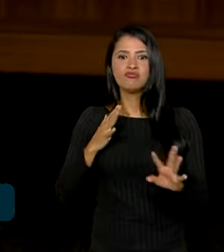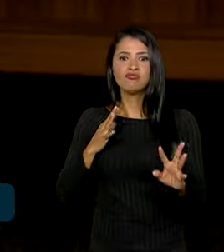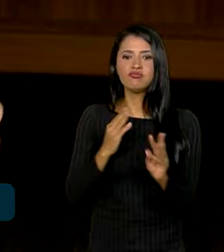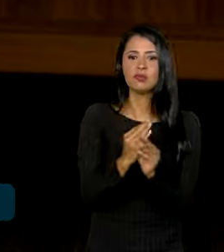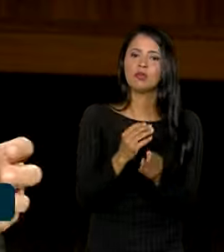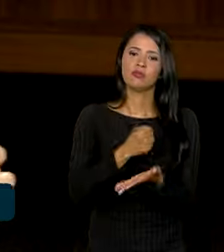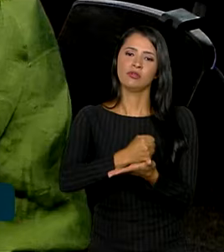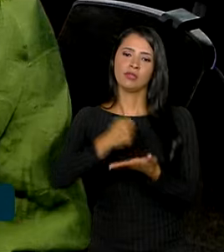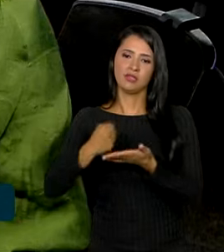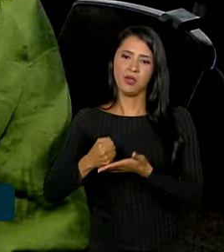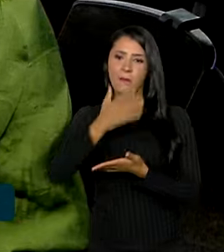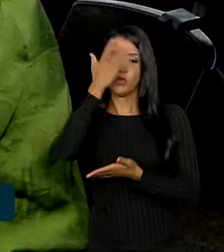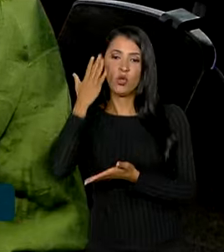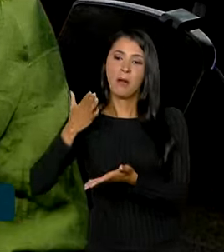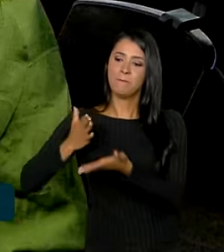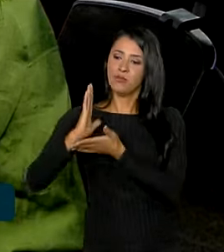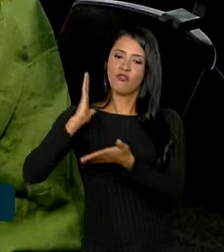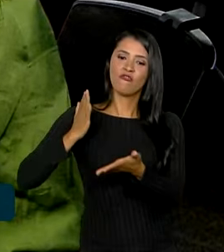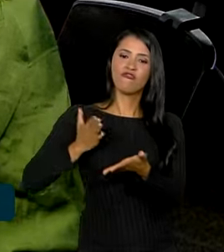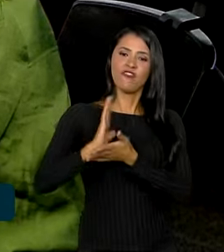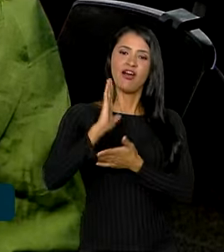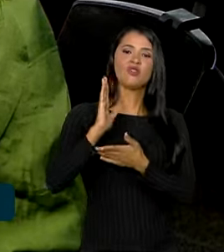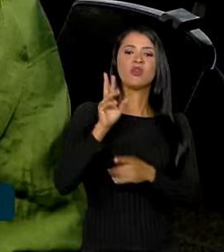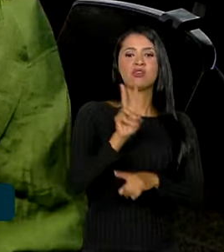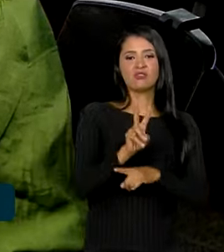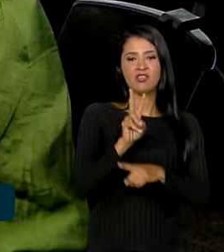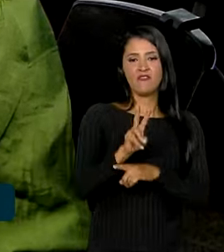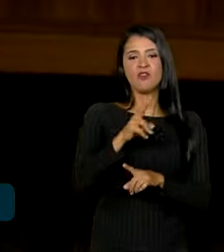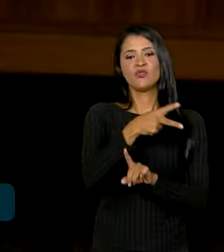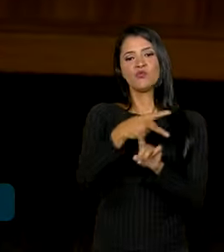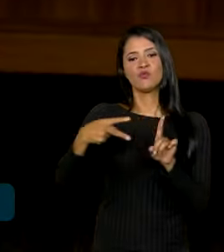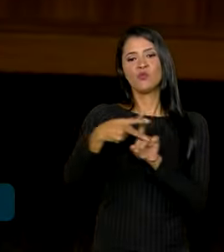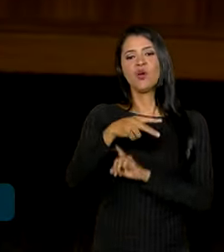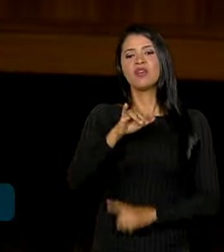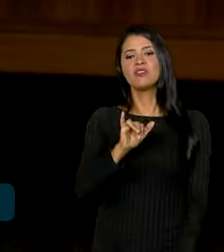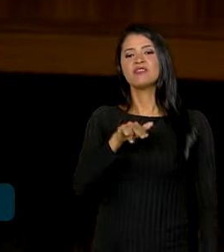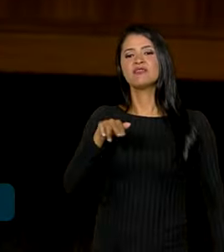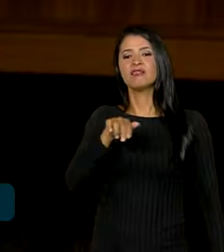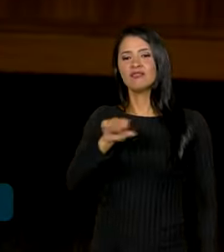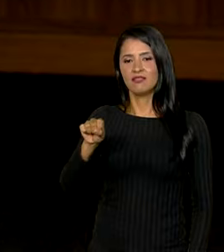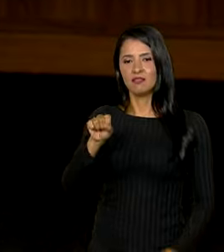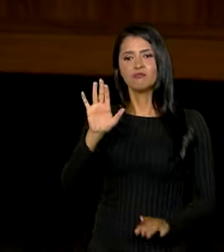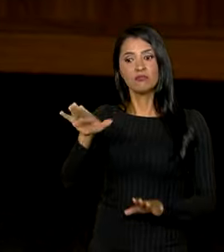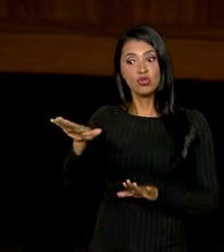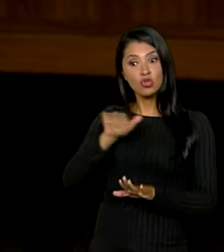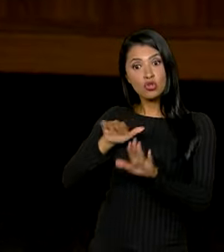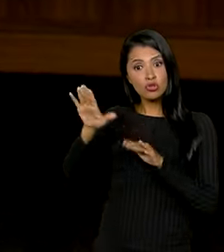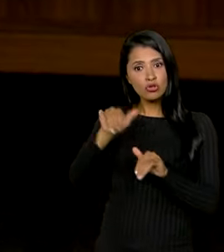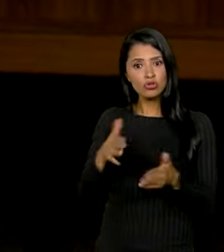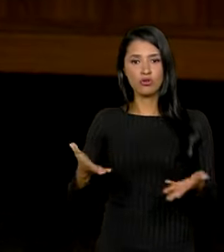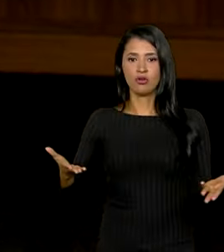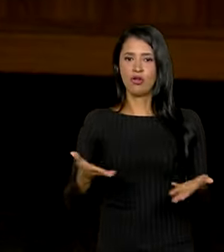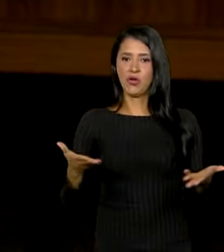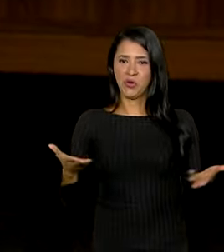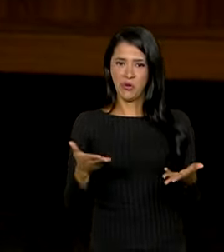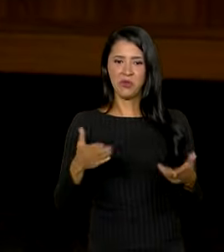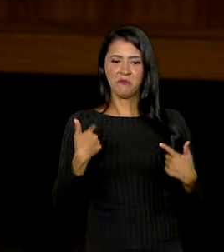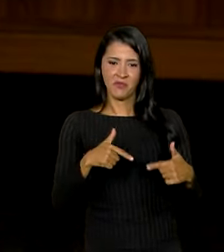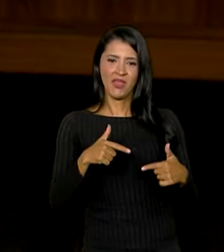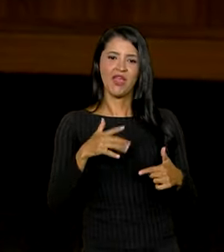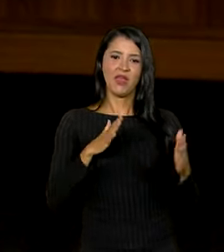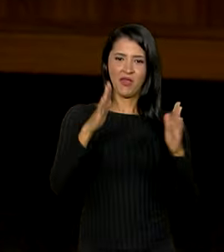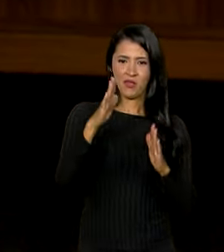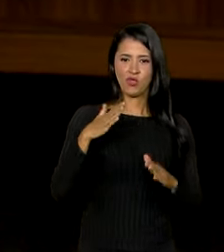contratação dos aprovados no Cadastro Reserva do INSS. Nós já chamamos agora, na nossa gestão, com a autorização